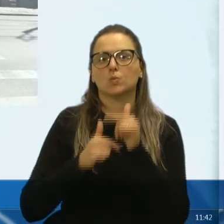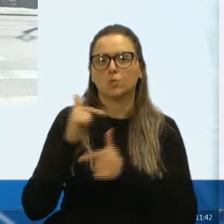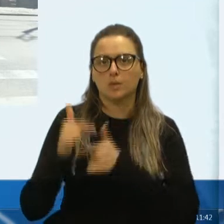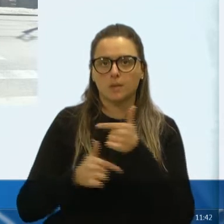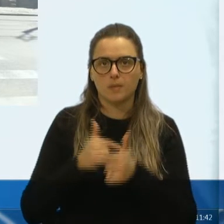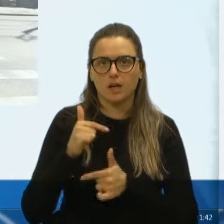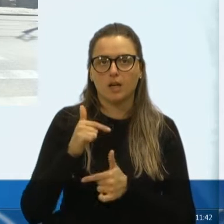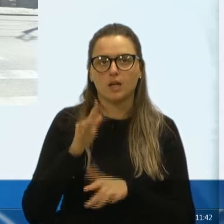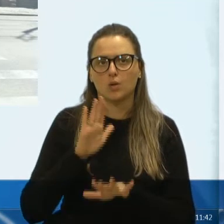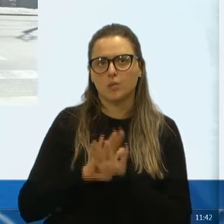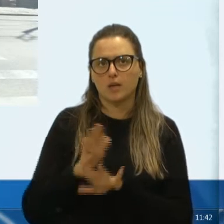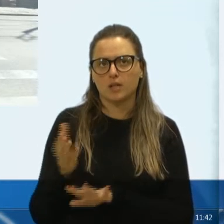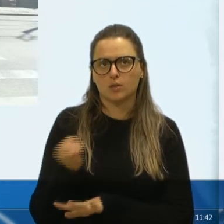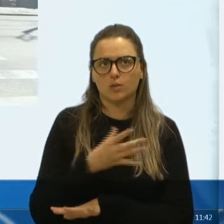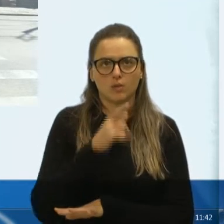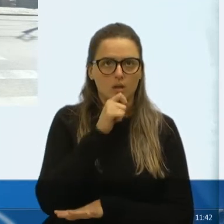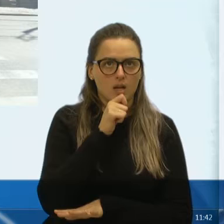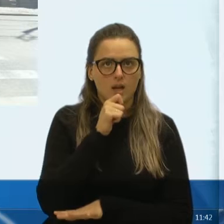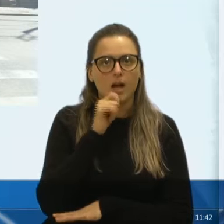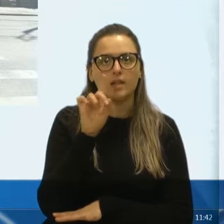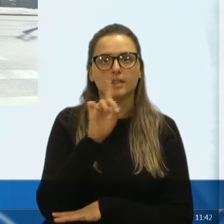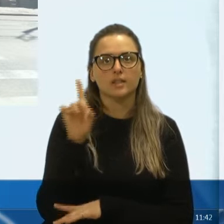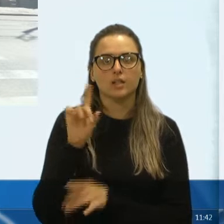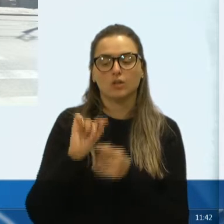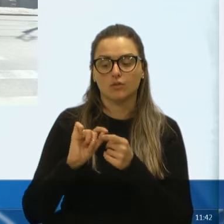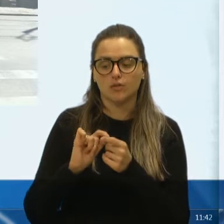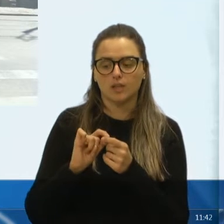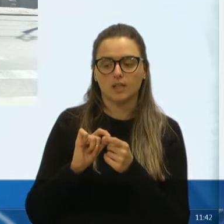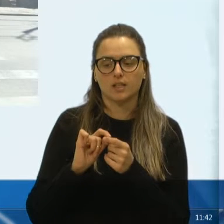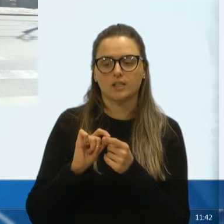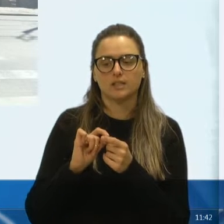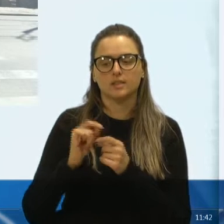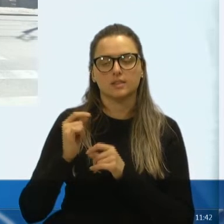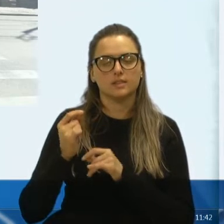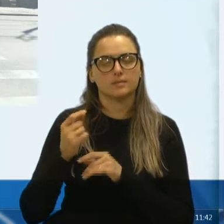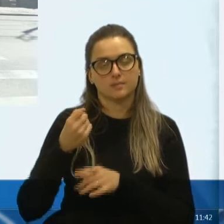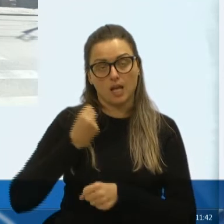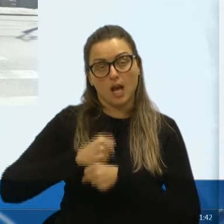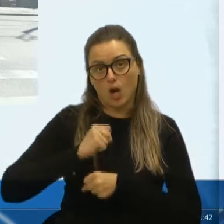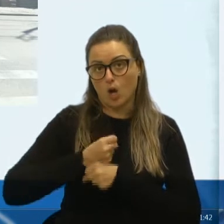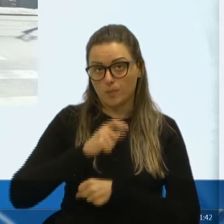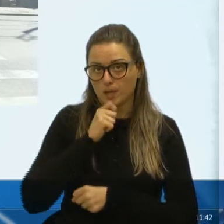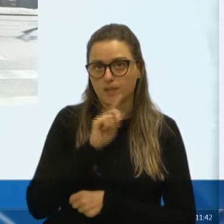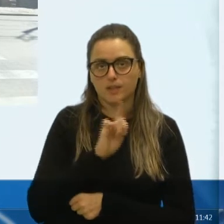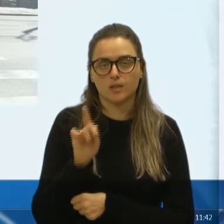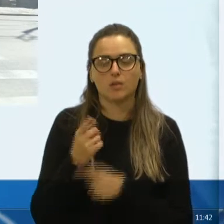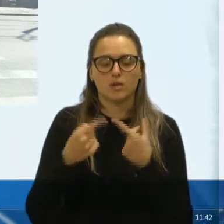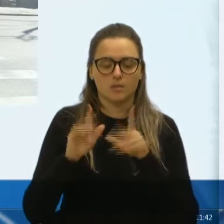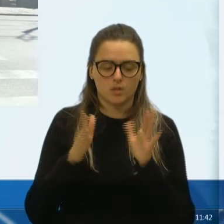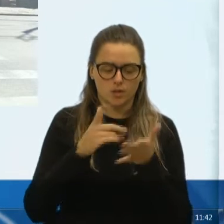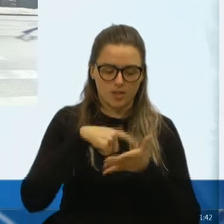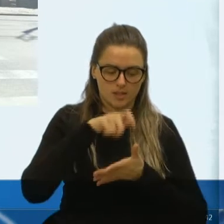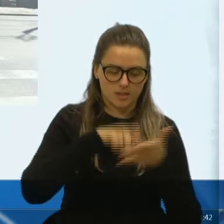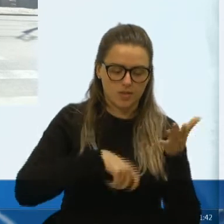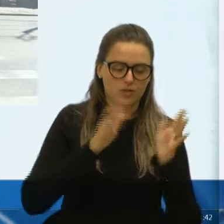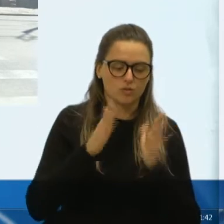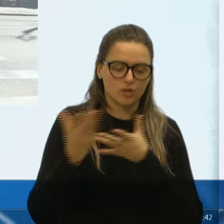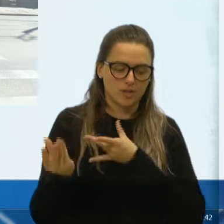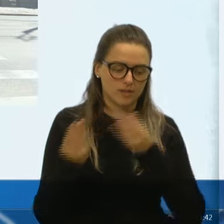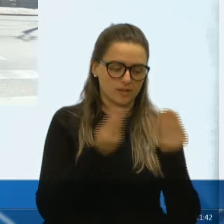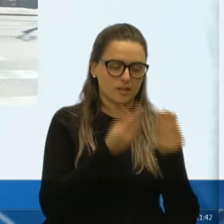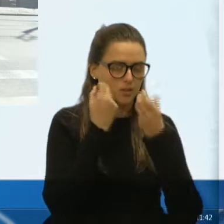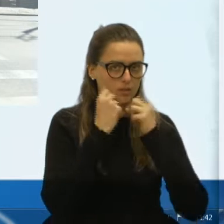um pouco mais recente, não foi feito, foi executado o trabalho ainda, mas já está protocolado, já está lá na